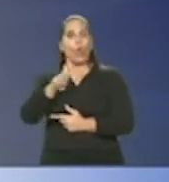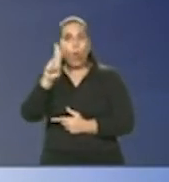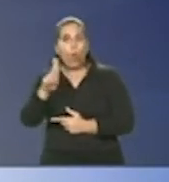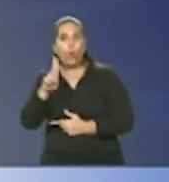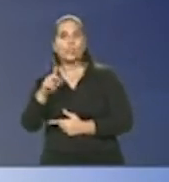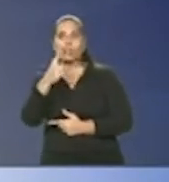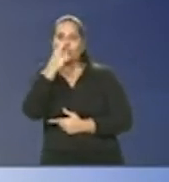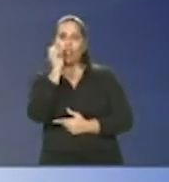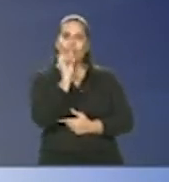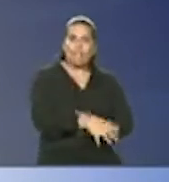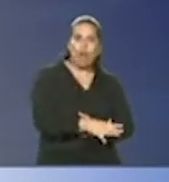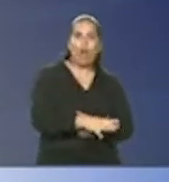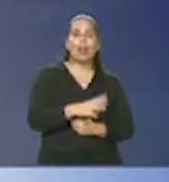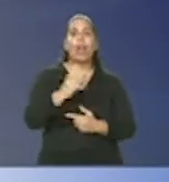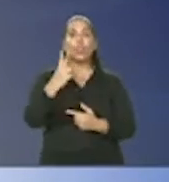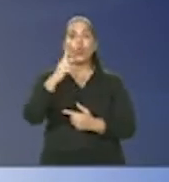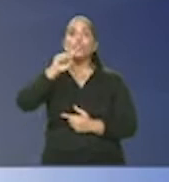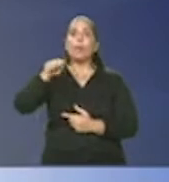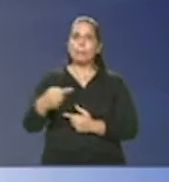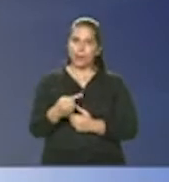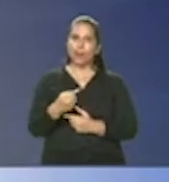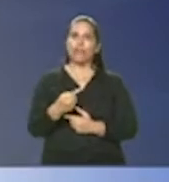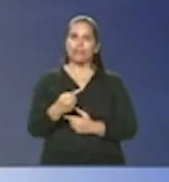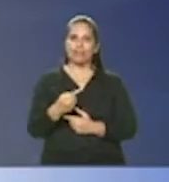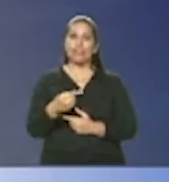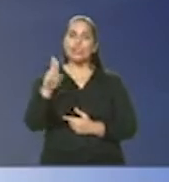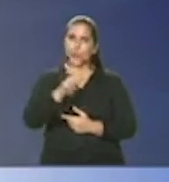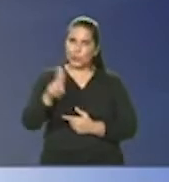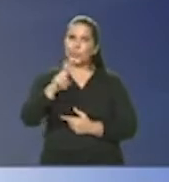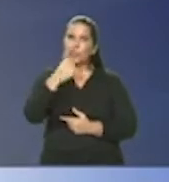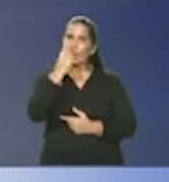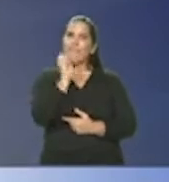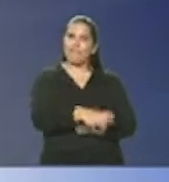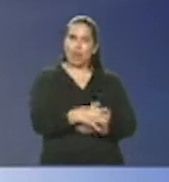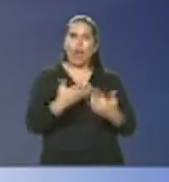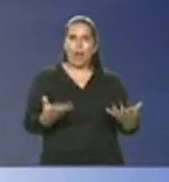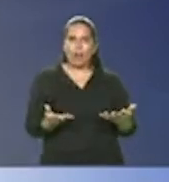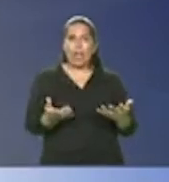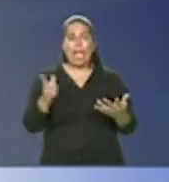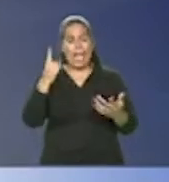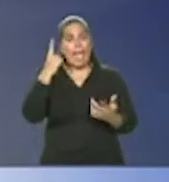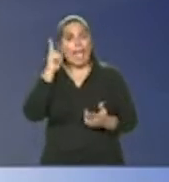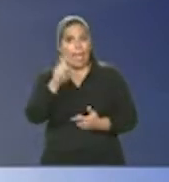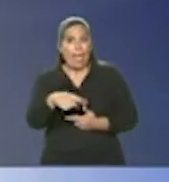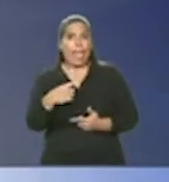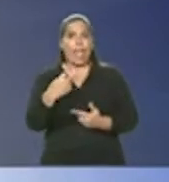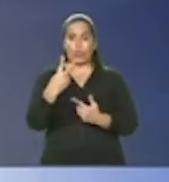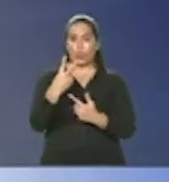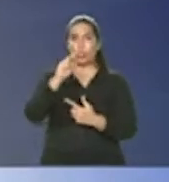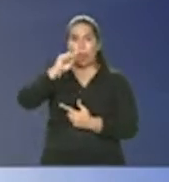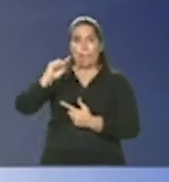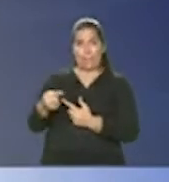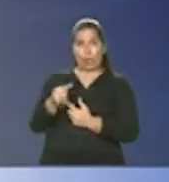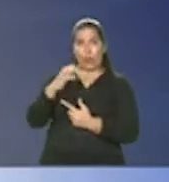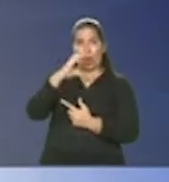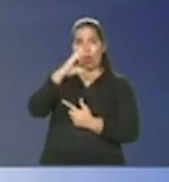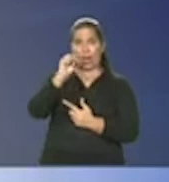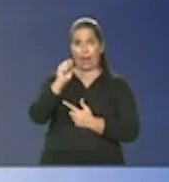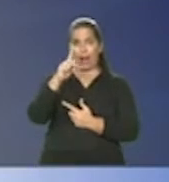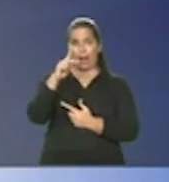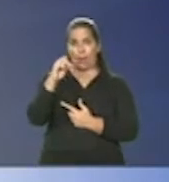cerca de 2 mil capotes é a previsão de se usar e descartar 2 mil capotes